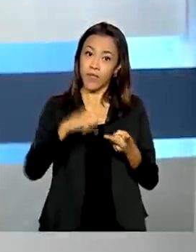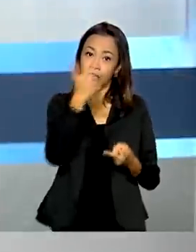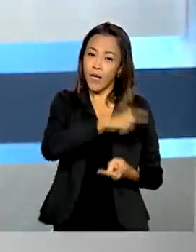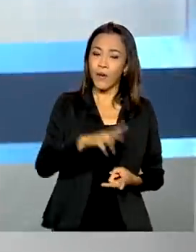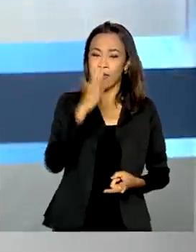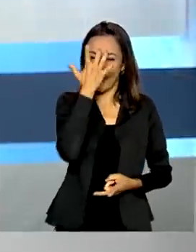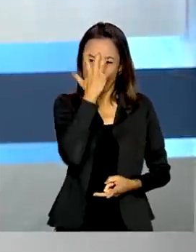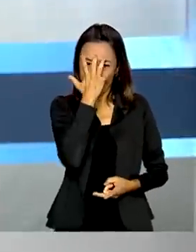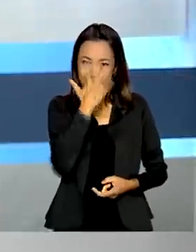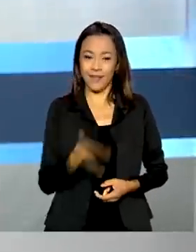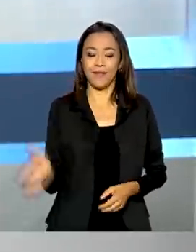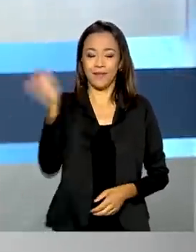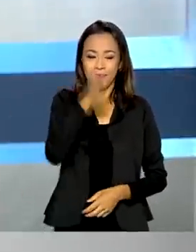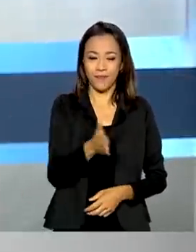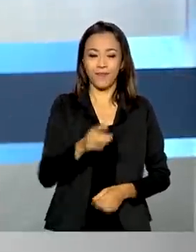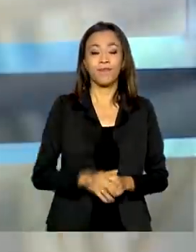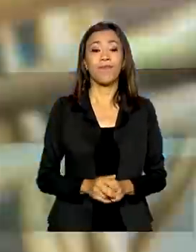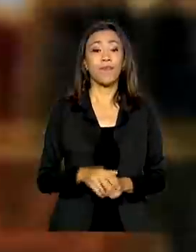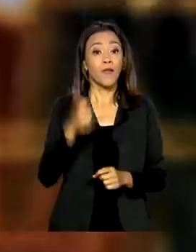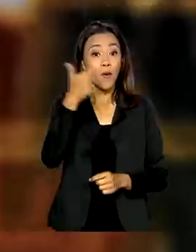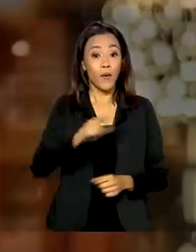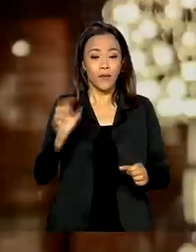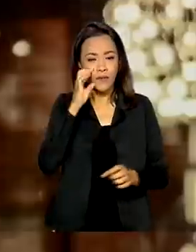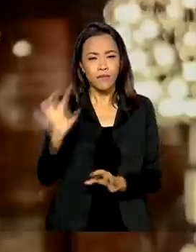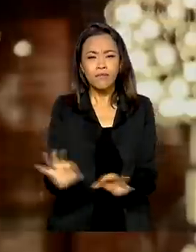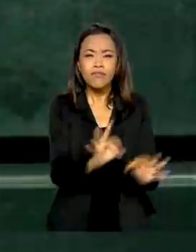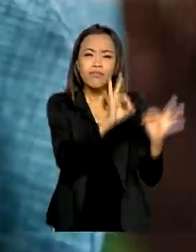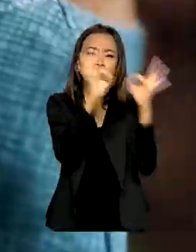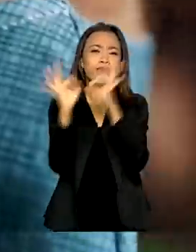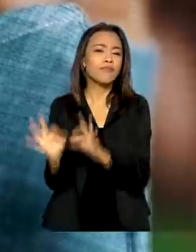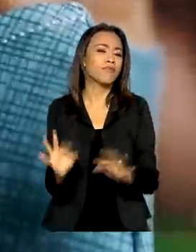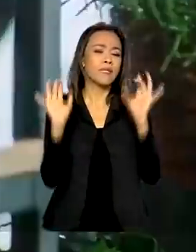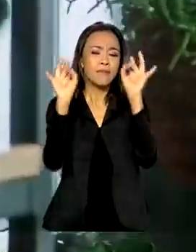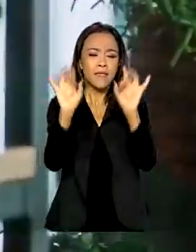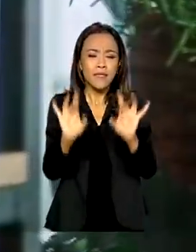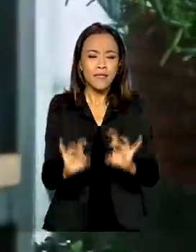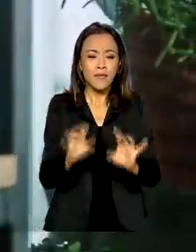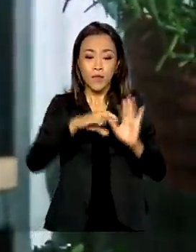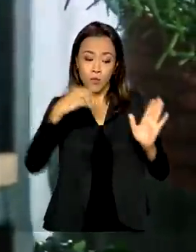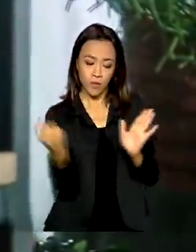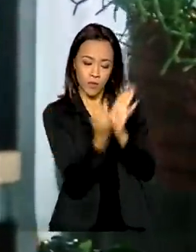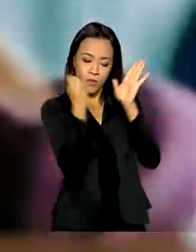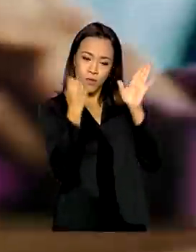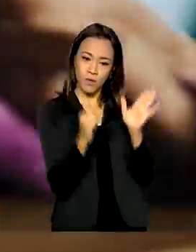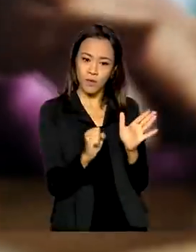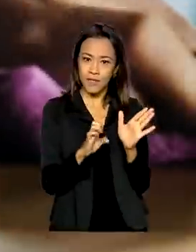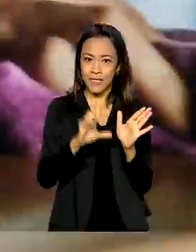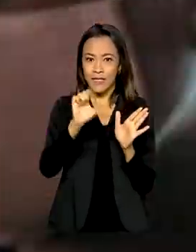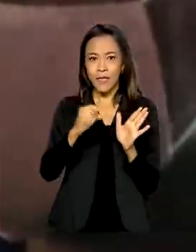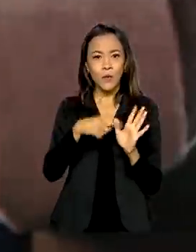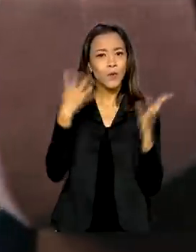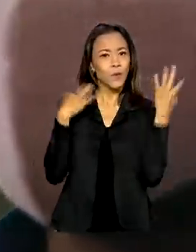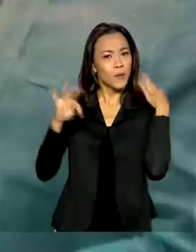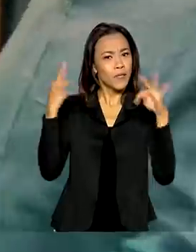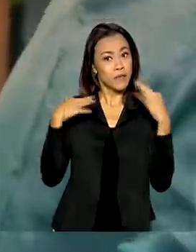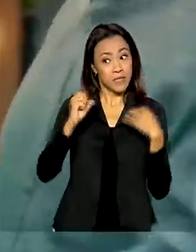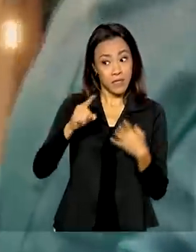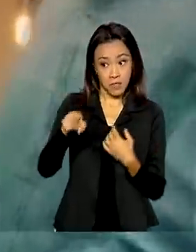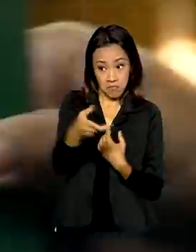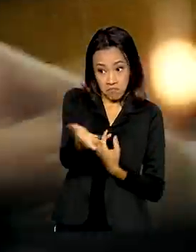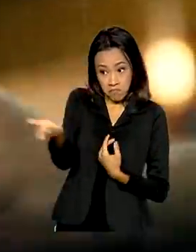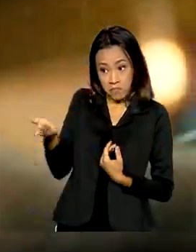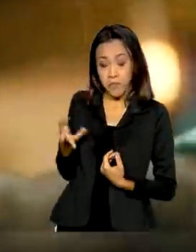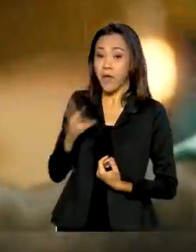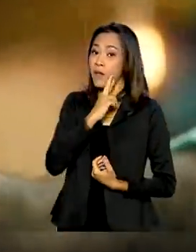E você vai ver ainda uma reportagem especial sobre o selo turismo responsável, que mostra se restaurantes,